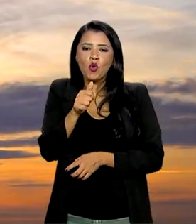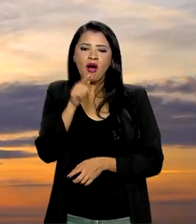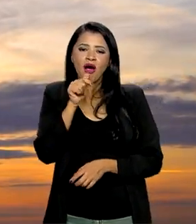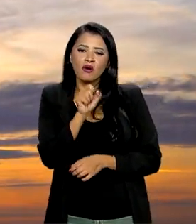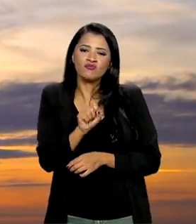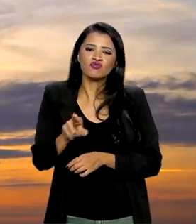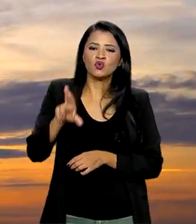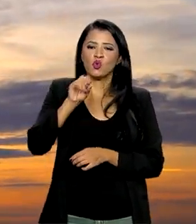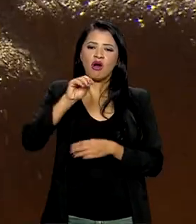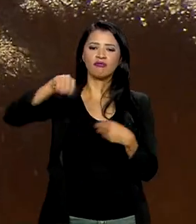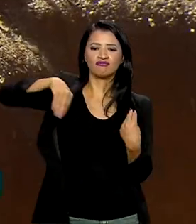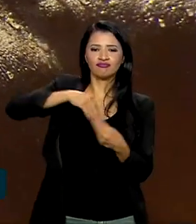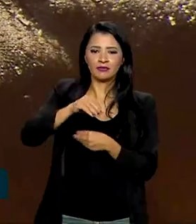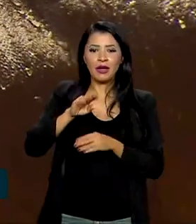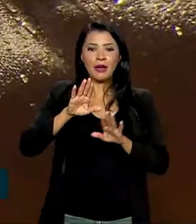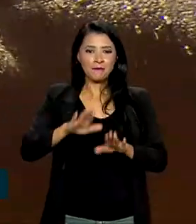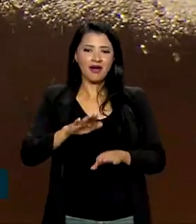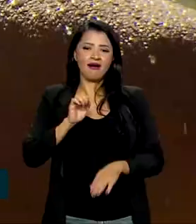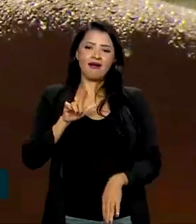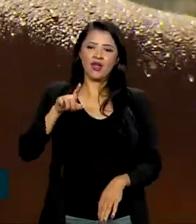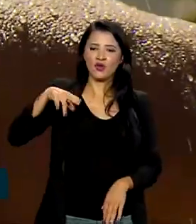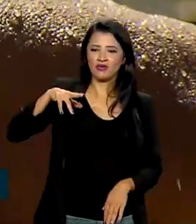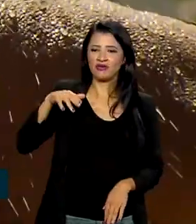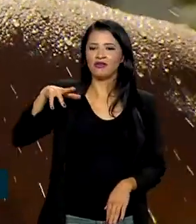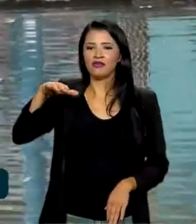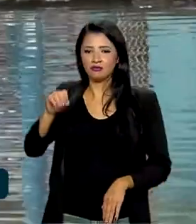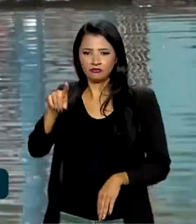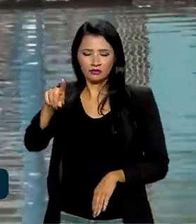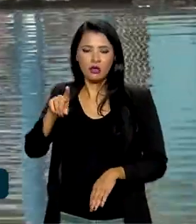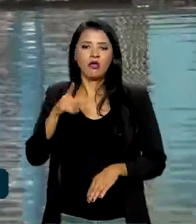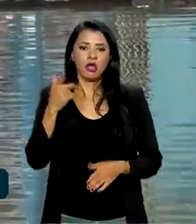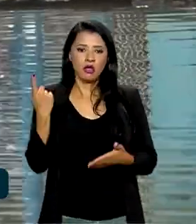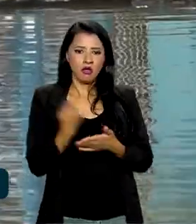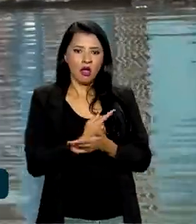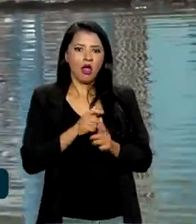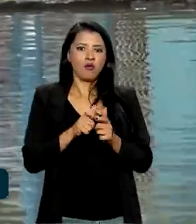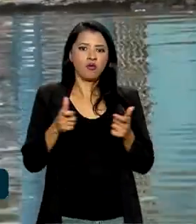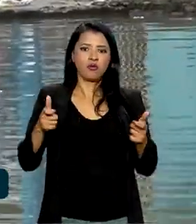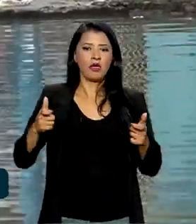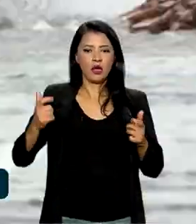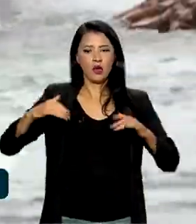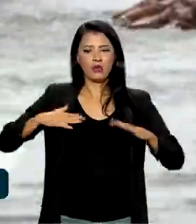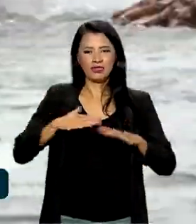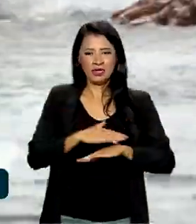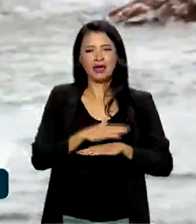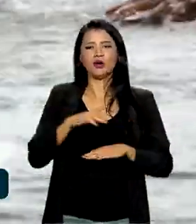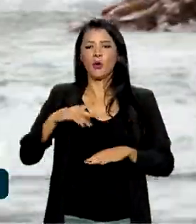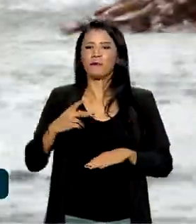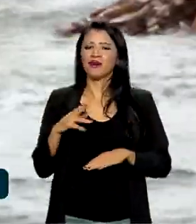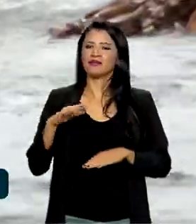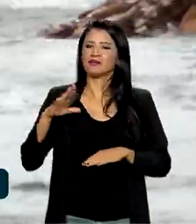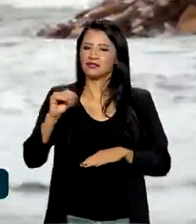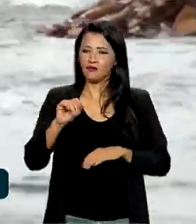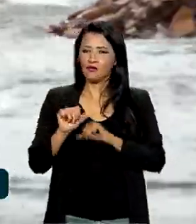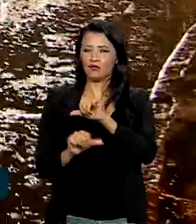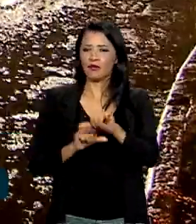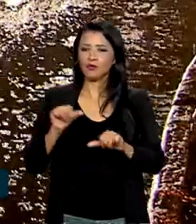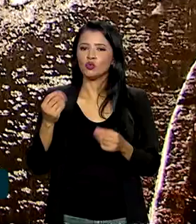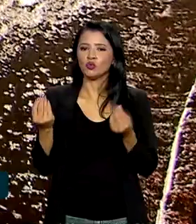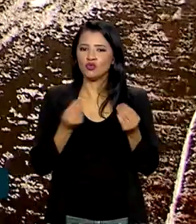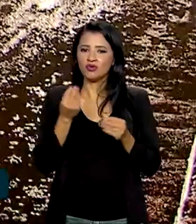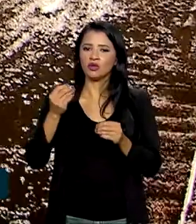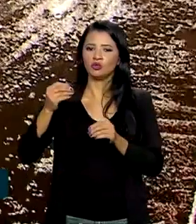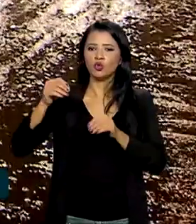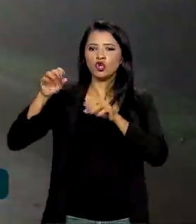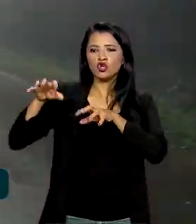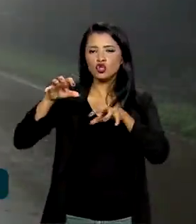Mas o El Ninho, fenômeno responsável por aumentar as temperaturas no Oceano Pacífico, está alterando a distribuição de